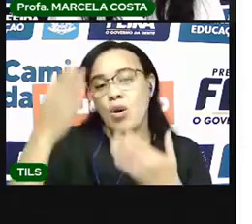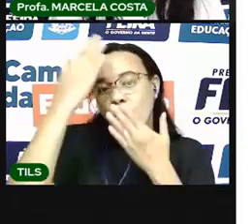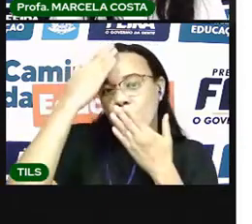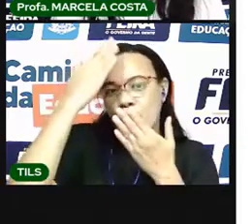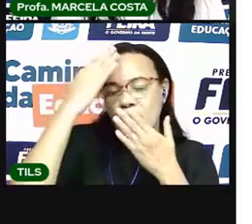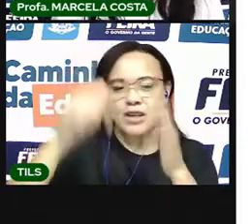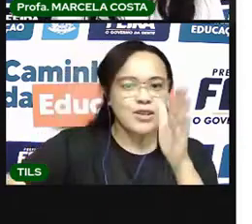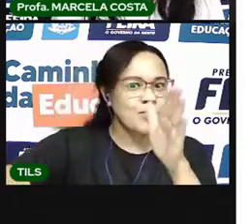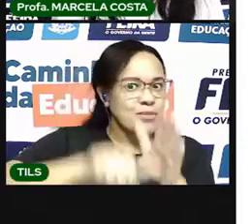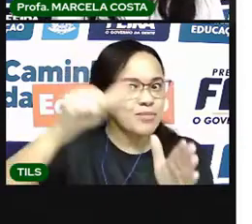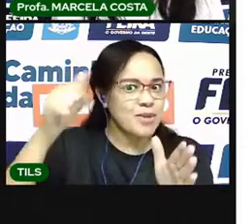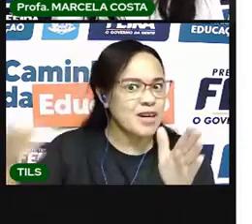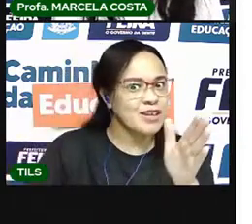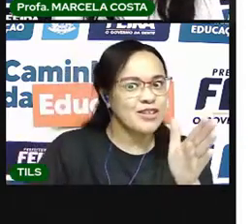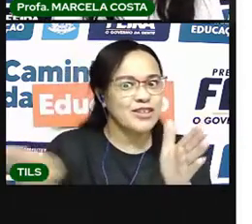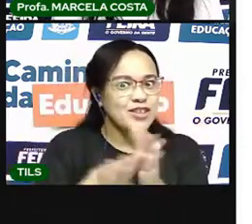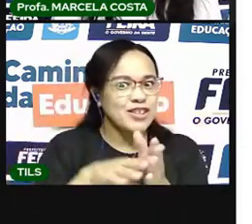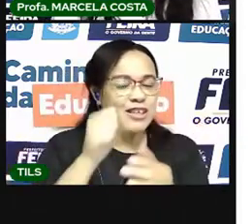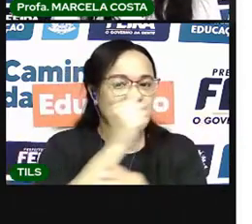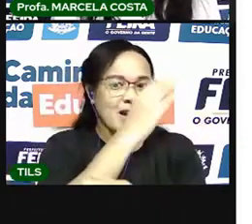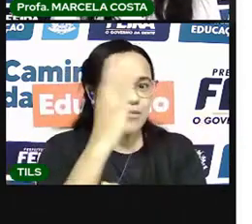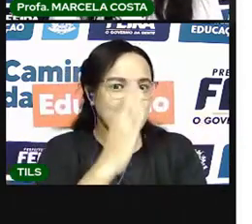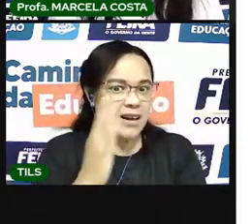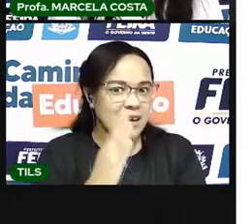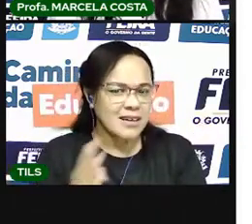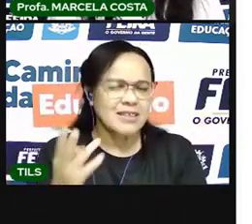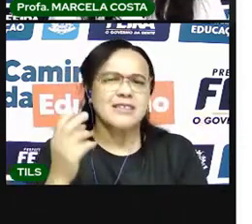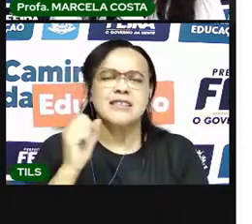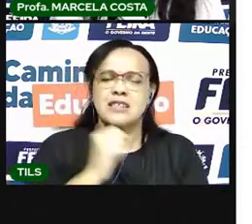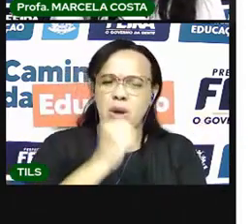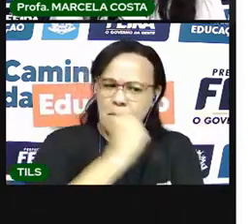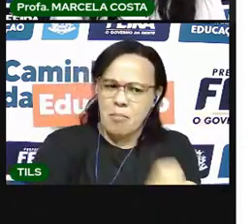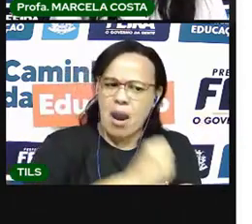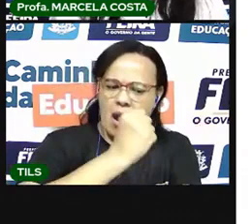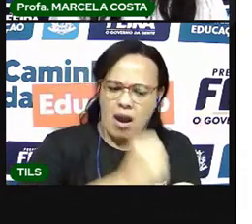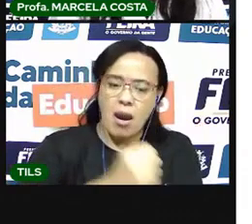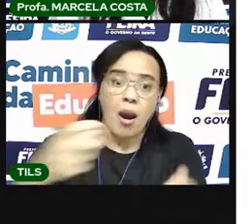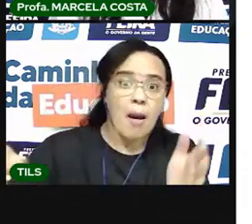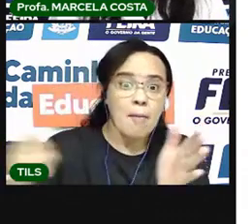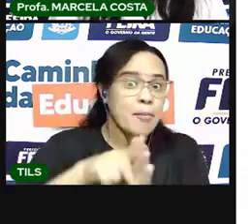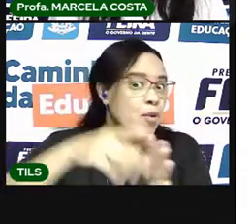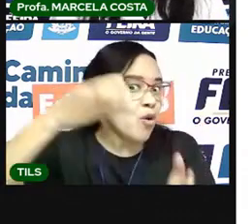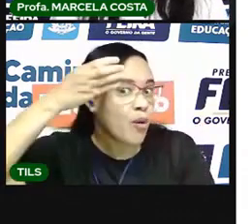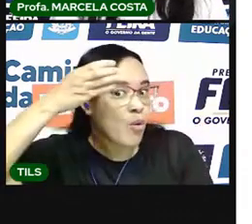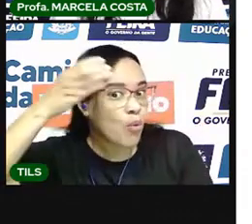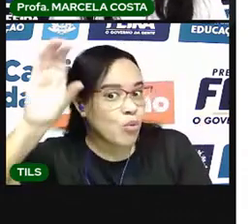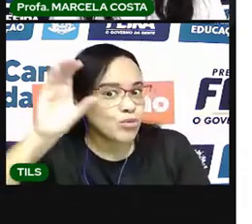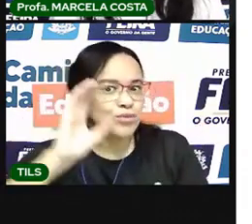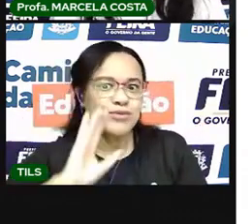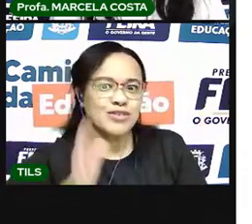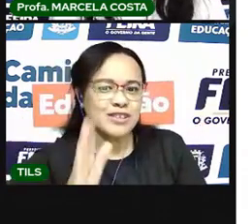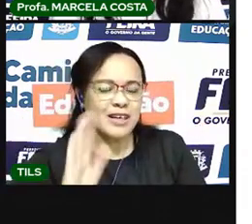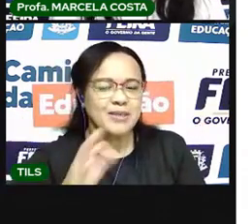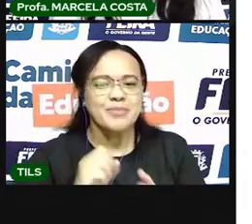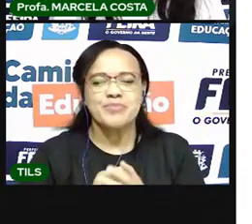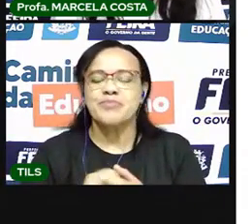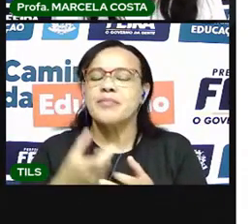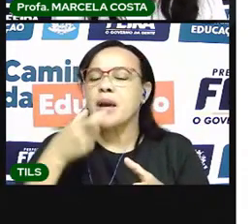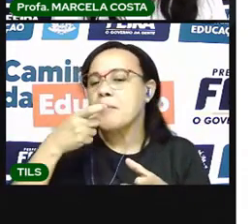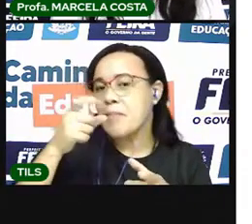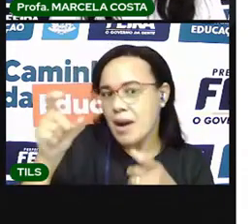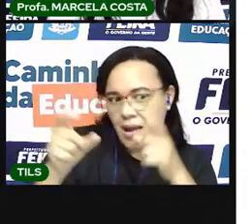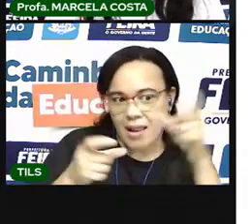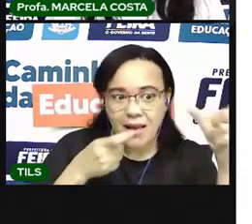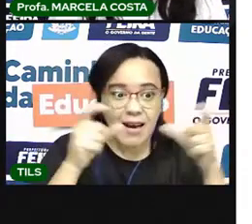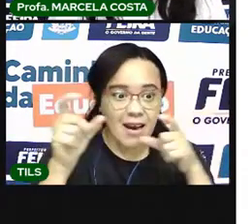primeiros habitantes do Brasil, deixaram várias marcas culturais na nossa cultura. Como palavras,